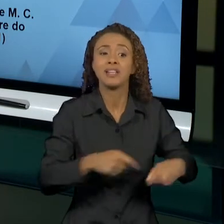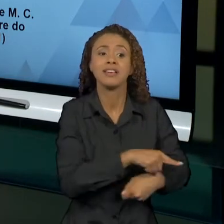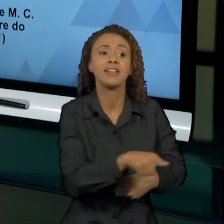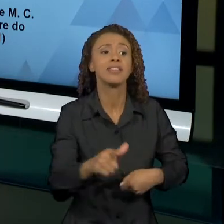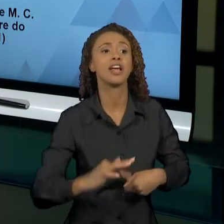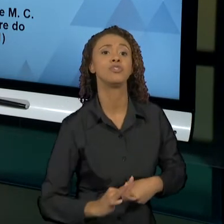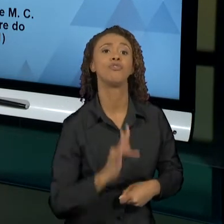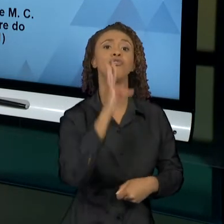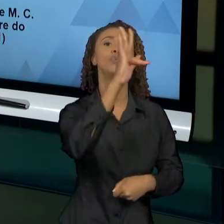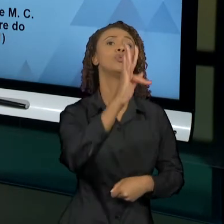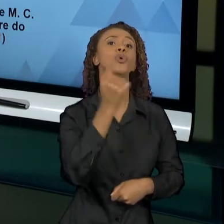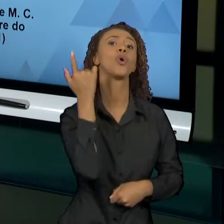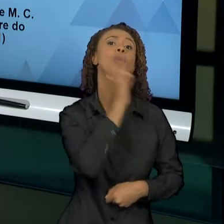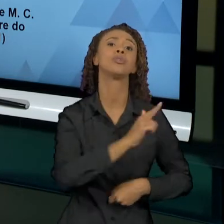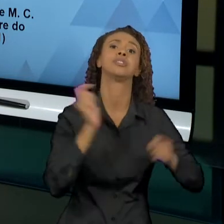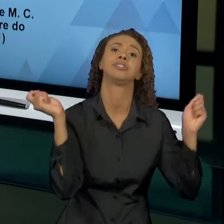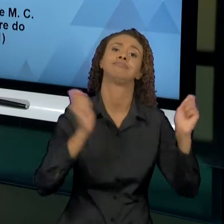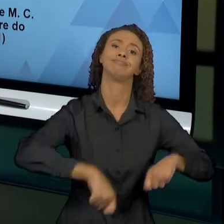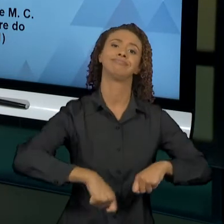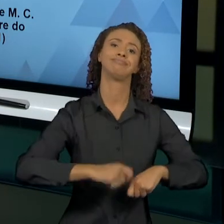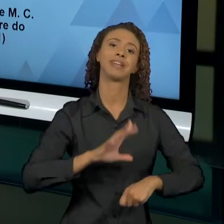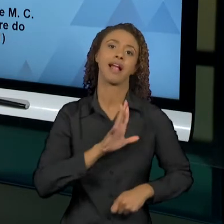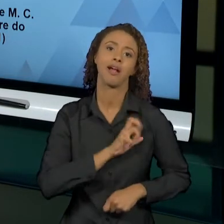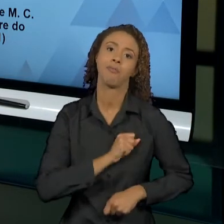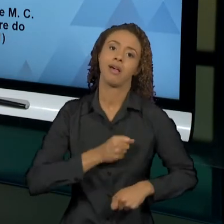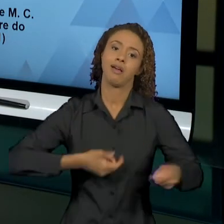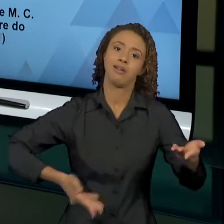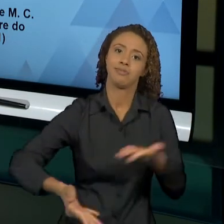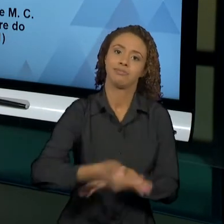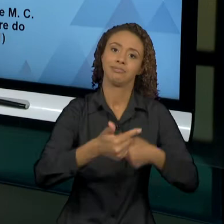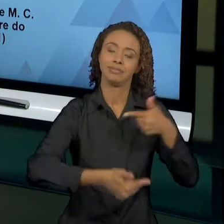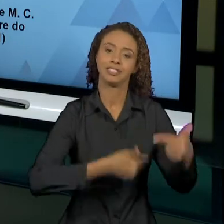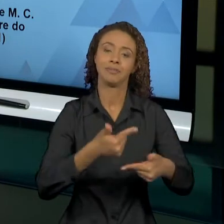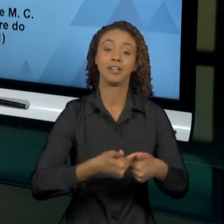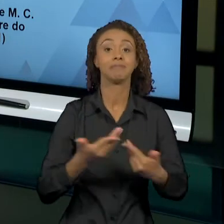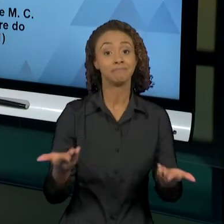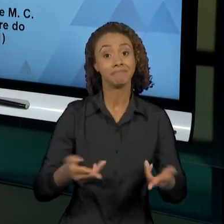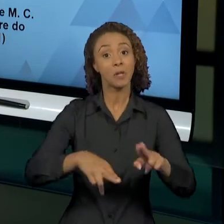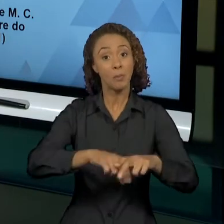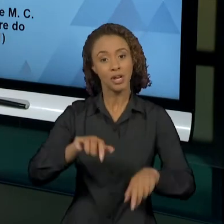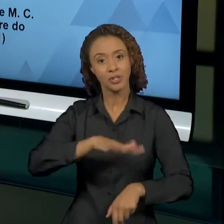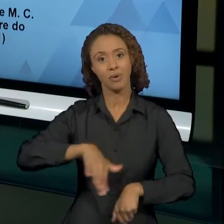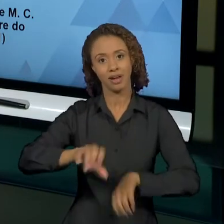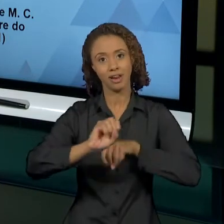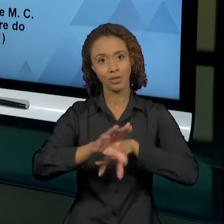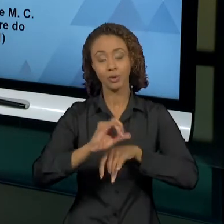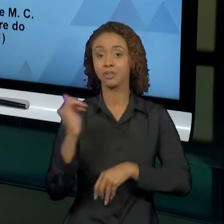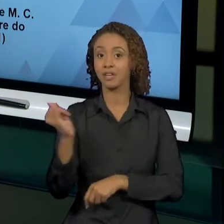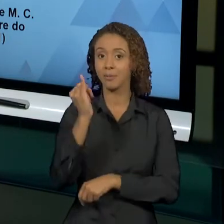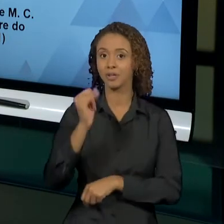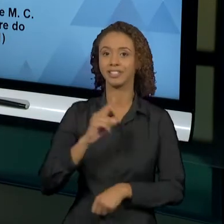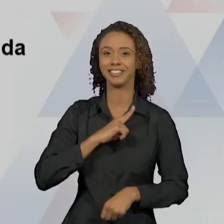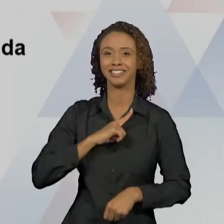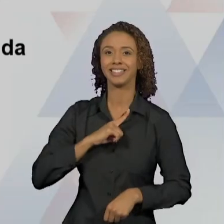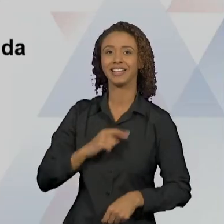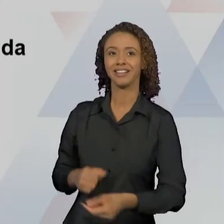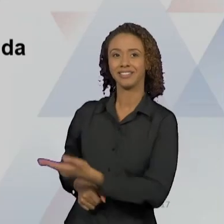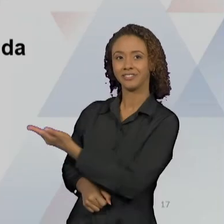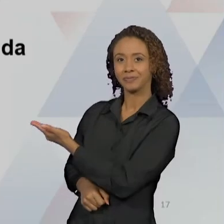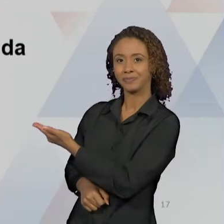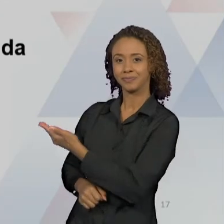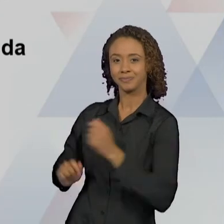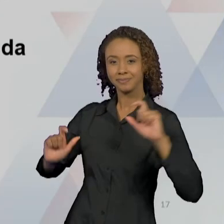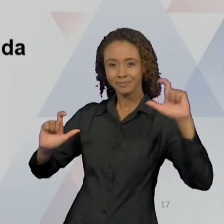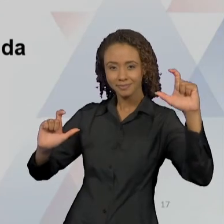amar e trabalhar. E aí, eis a questão fundamental da educação. Isso está nesse prefácio da obra